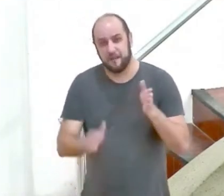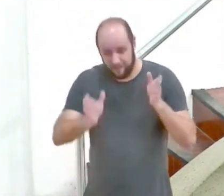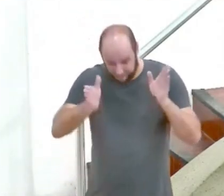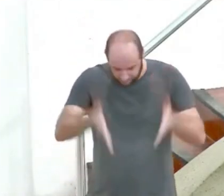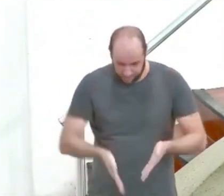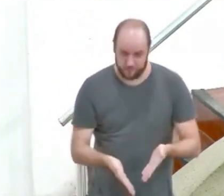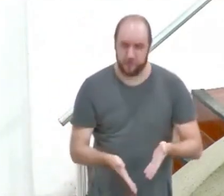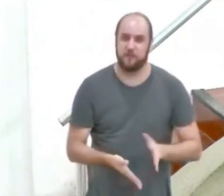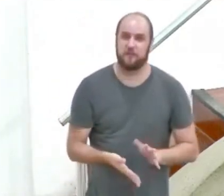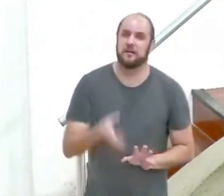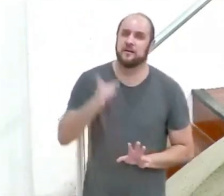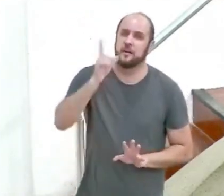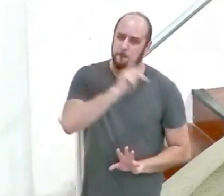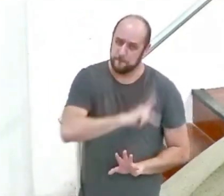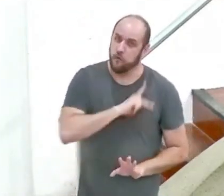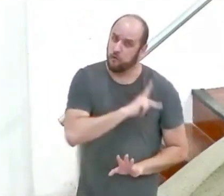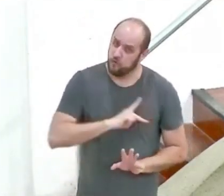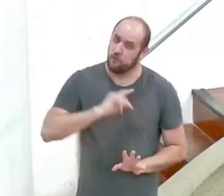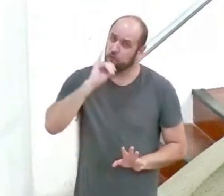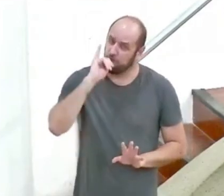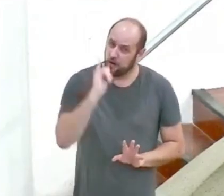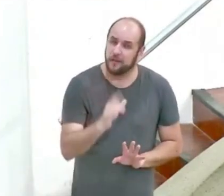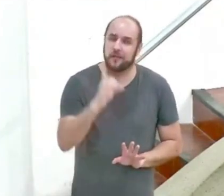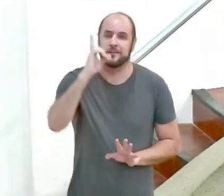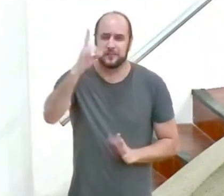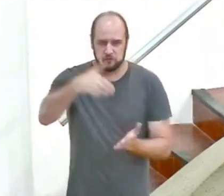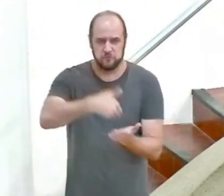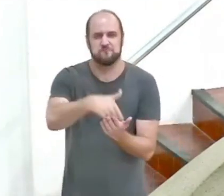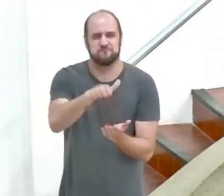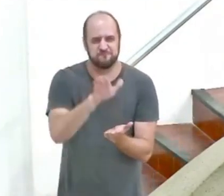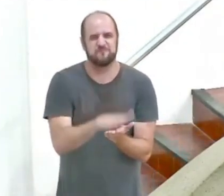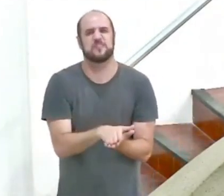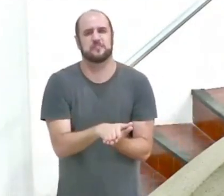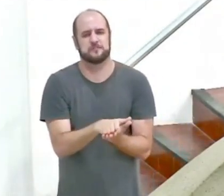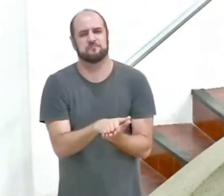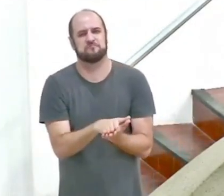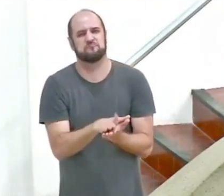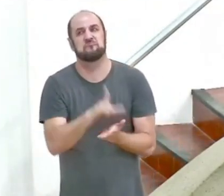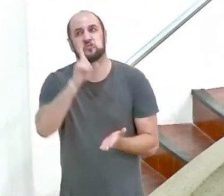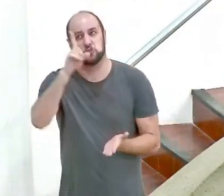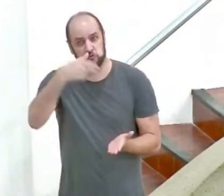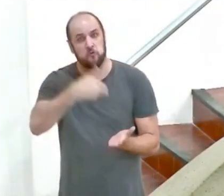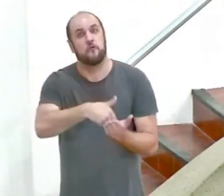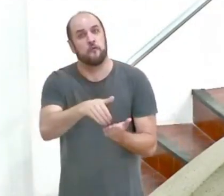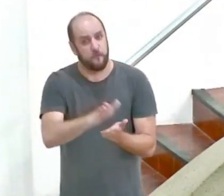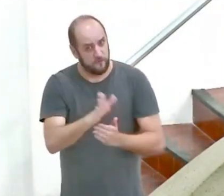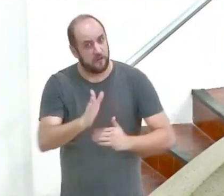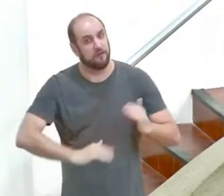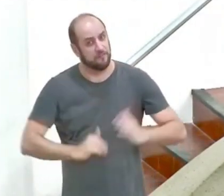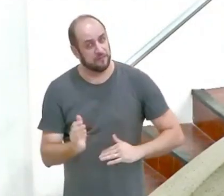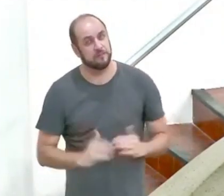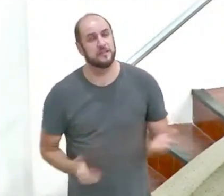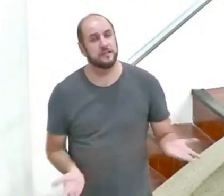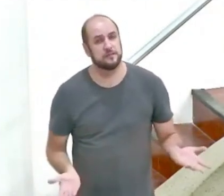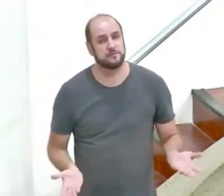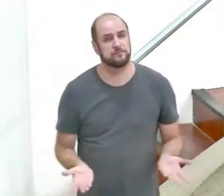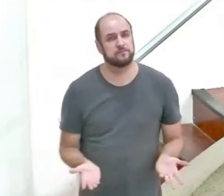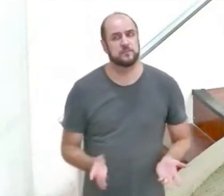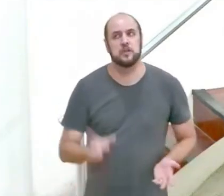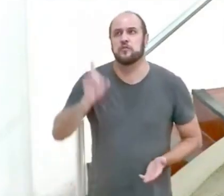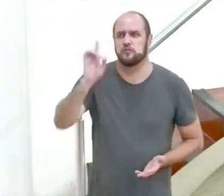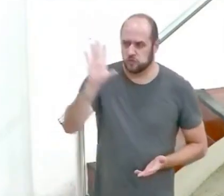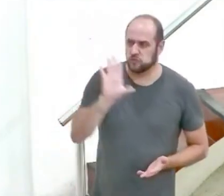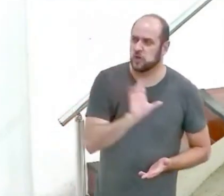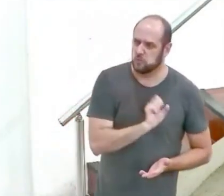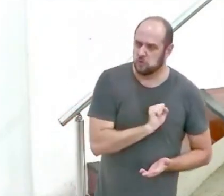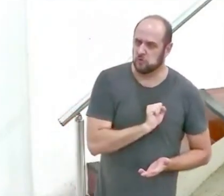Paulo está dizendo que Deus é o vingador e de fato Deus é amor e Deus é